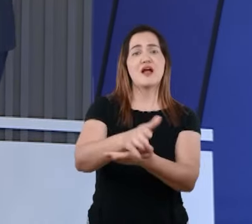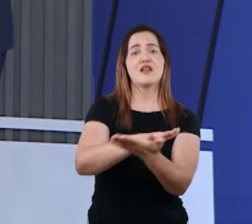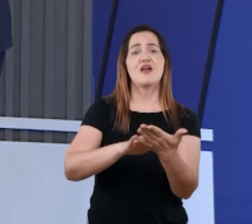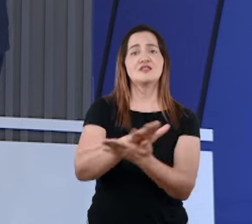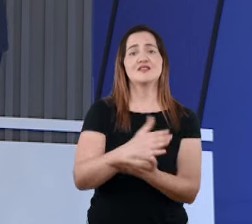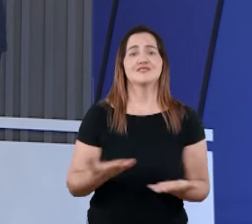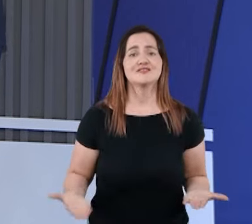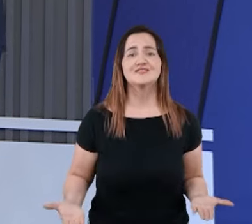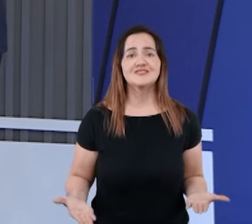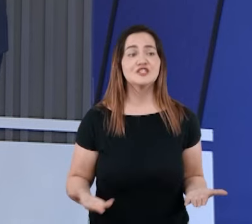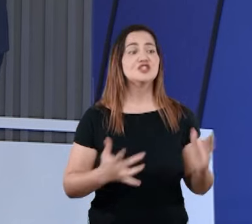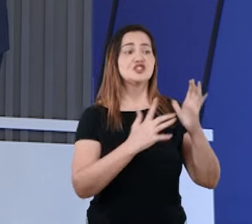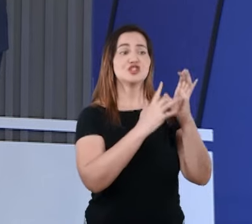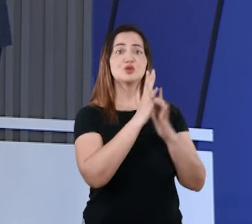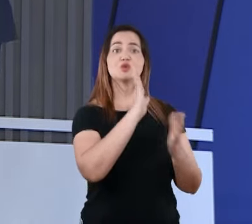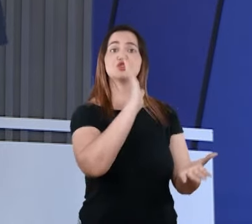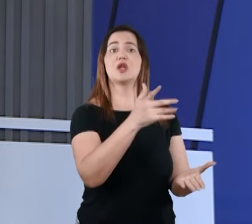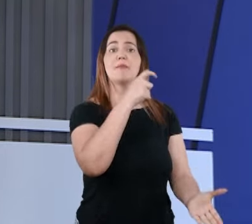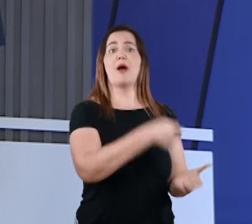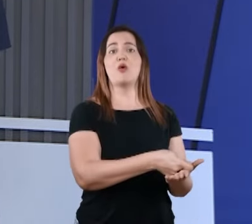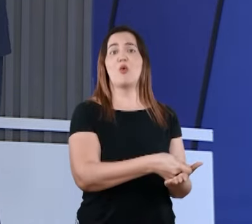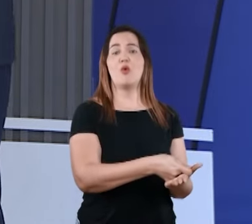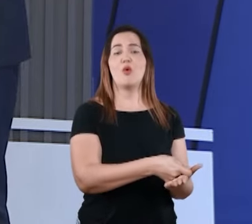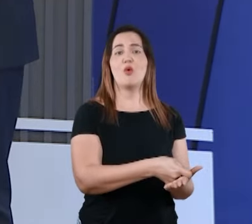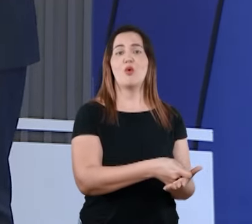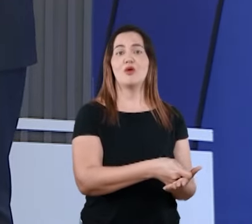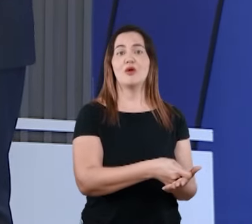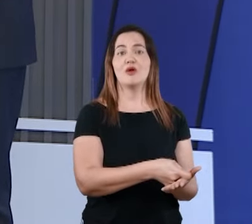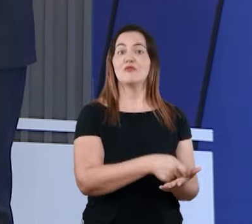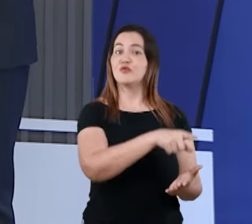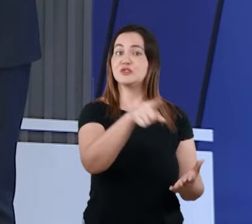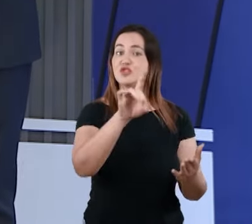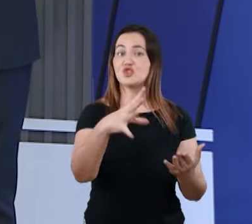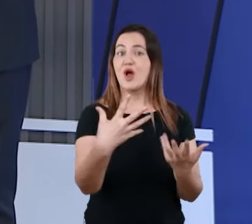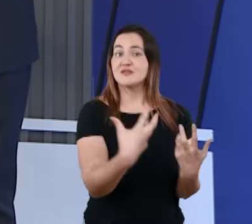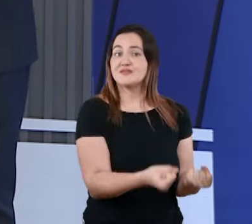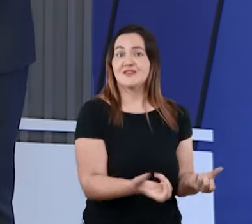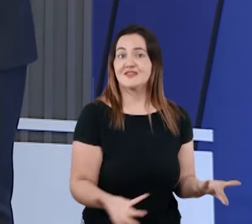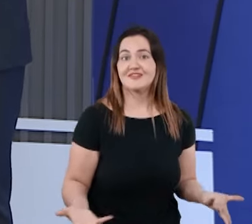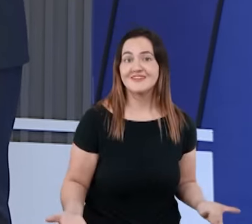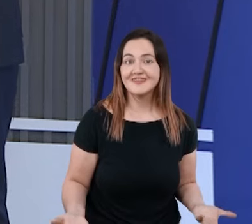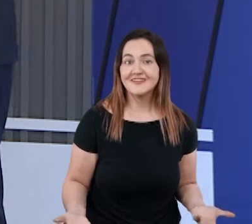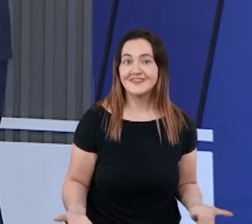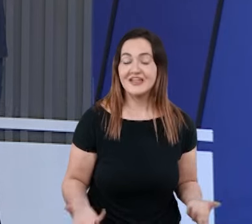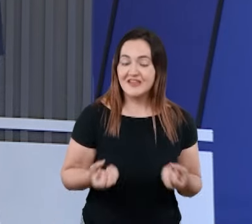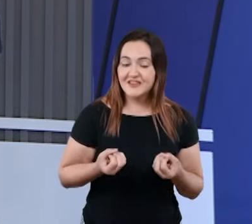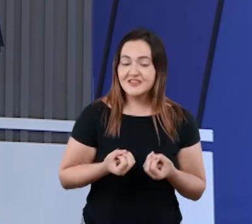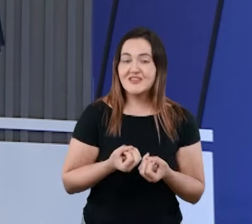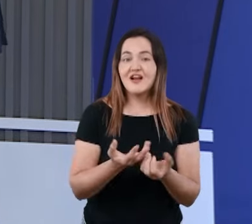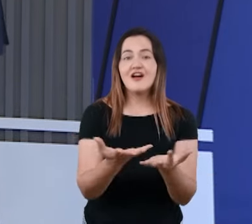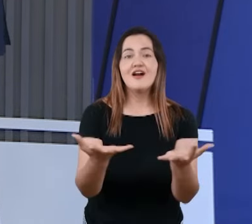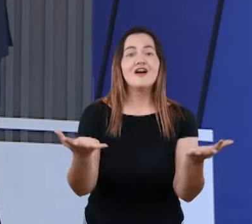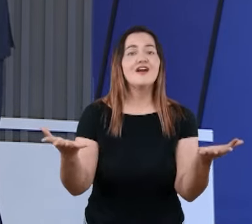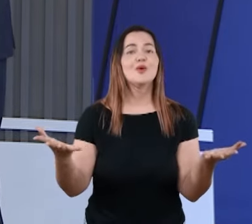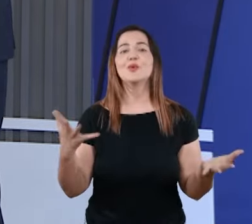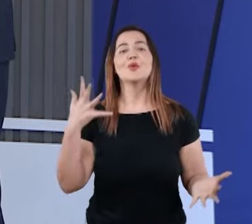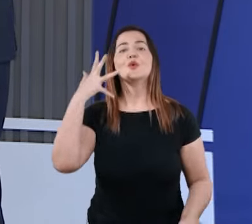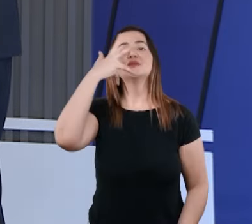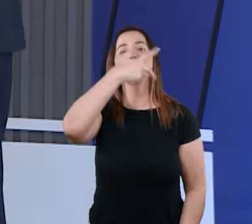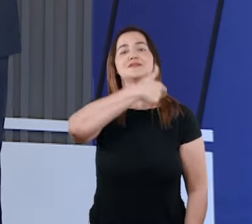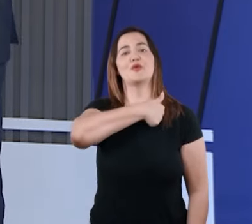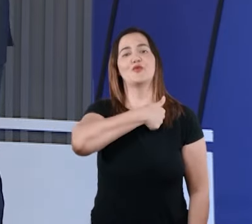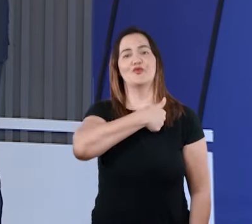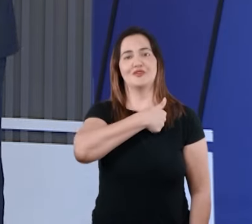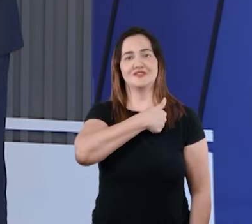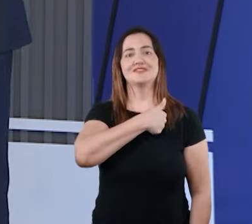não tem que pagar nada por isso. Você não tem que fazer nada por isso, porque Jesus já fez. Então, a salvação é